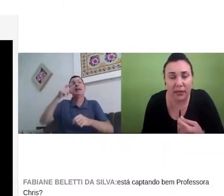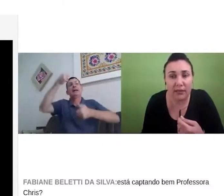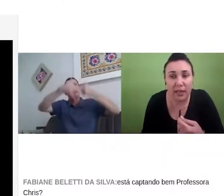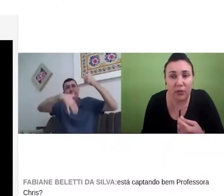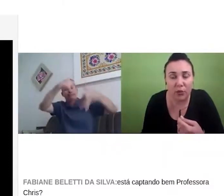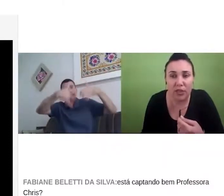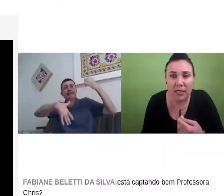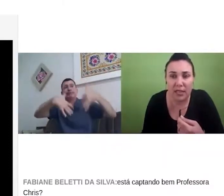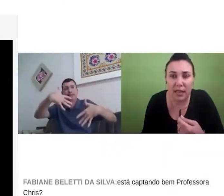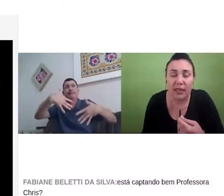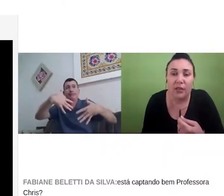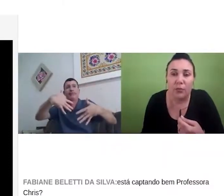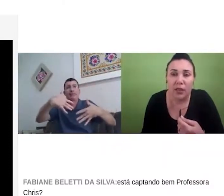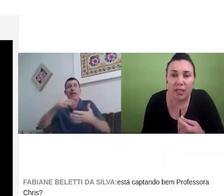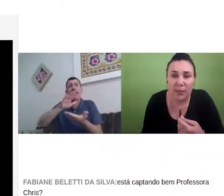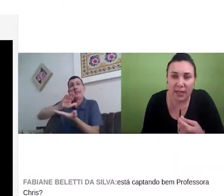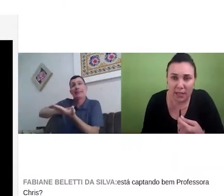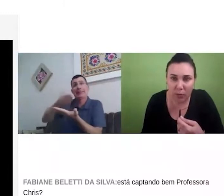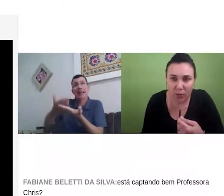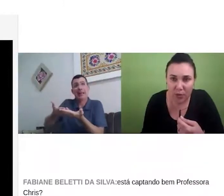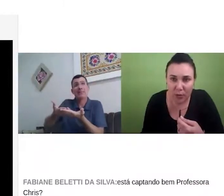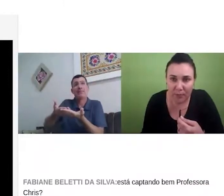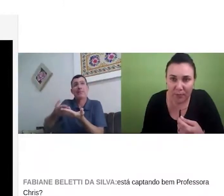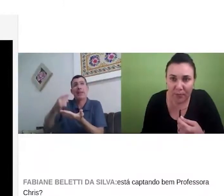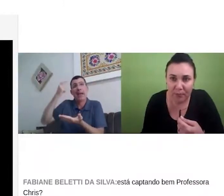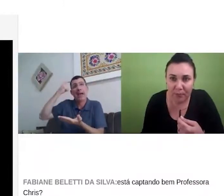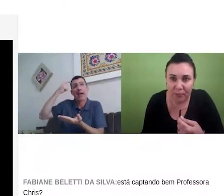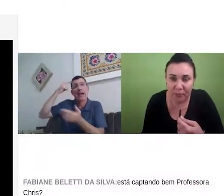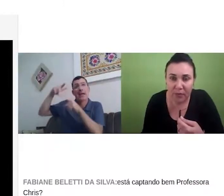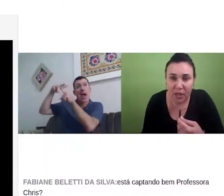terem dúvidas no meio da explicação do professor.